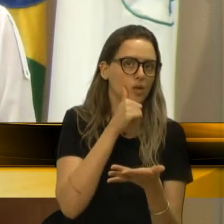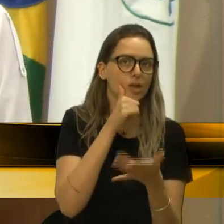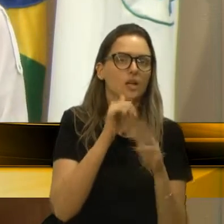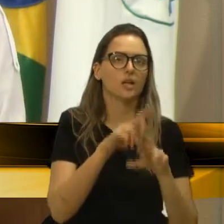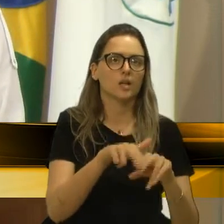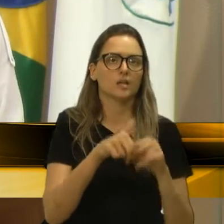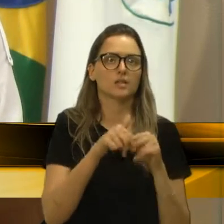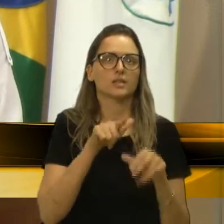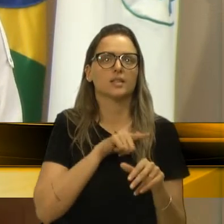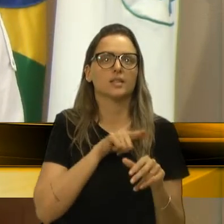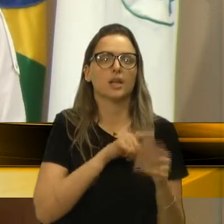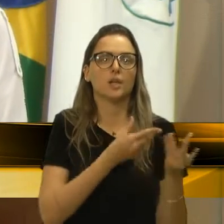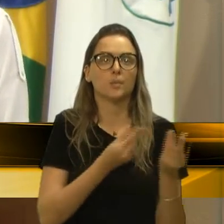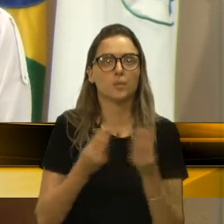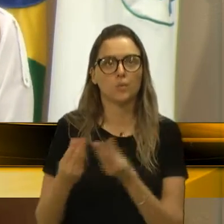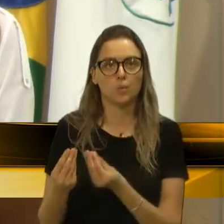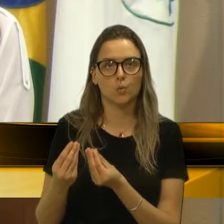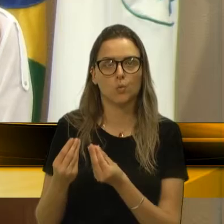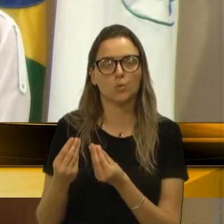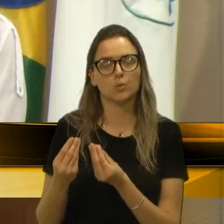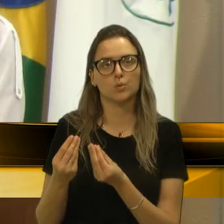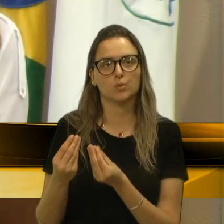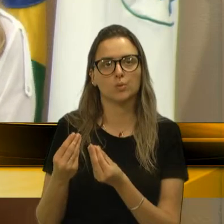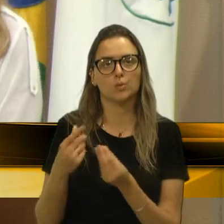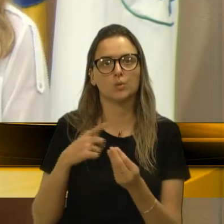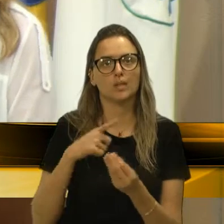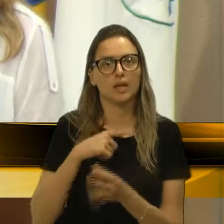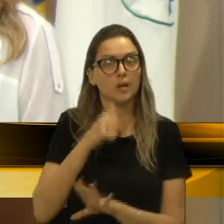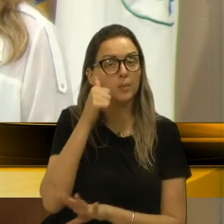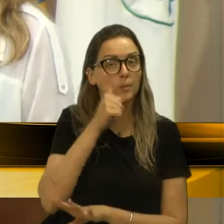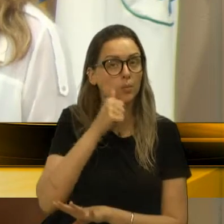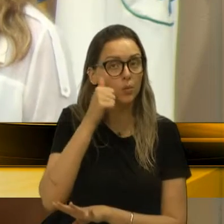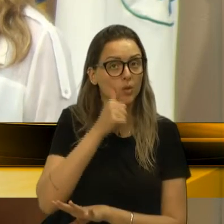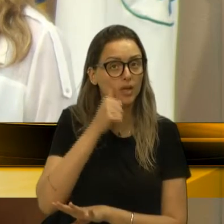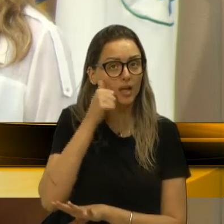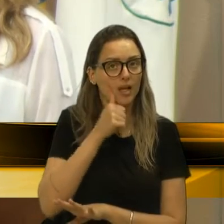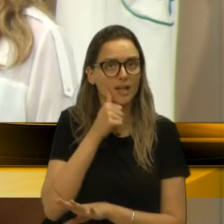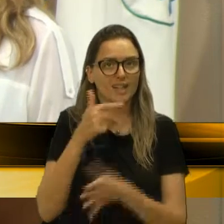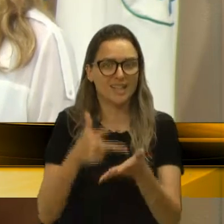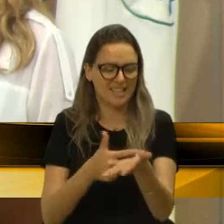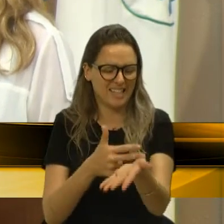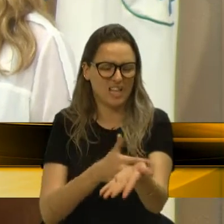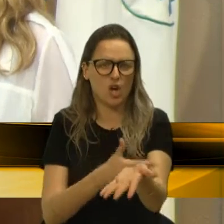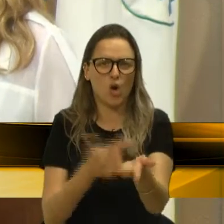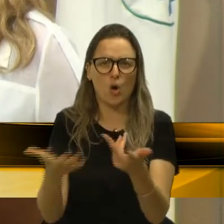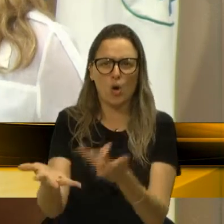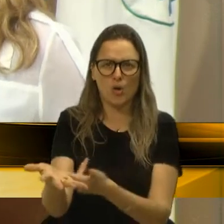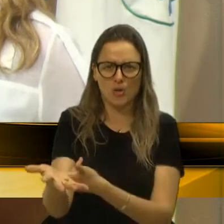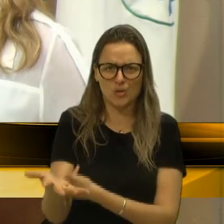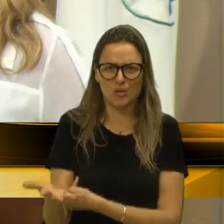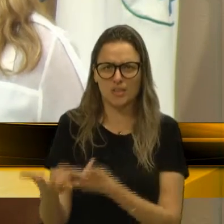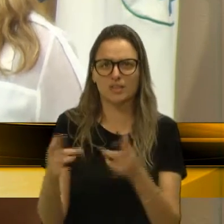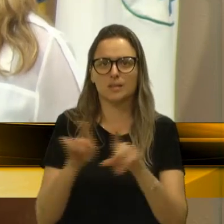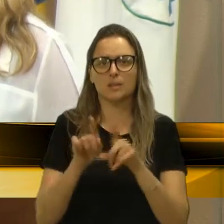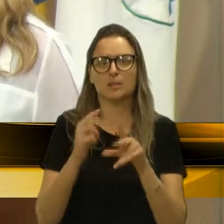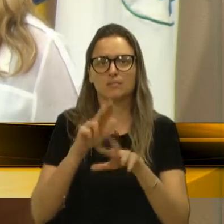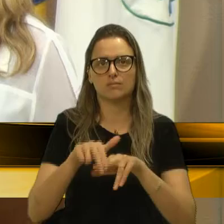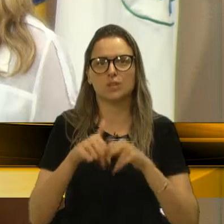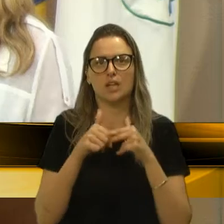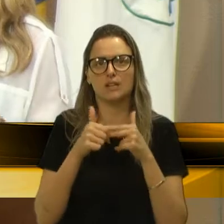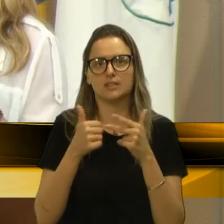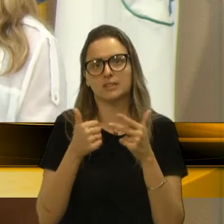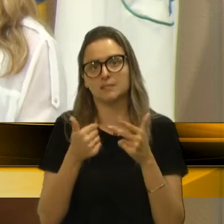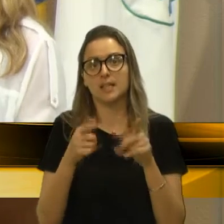de que existe muito alto o índice de meninas que se automutilam, inclusive, em partes íntimas.